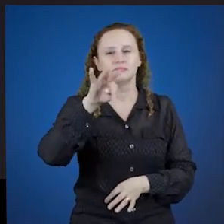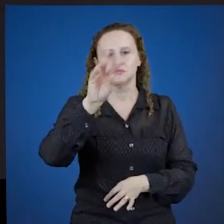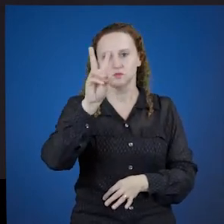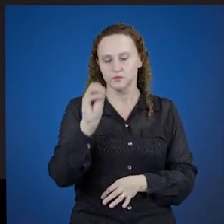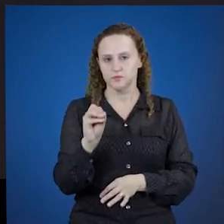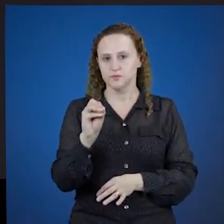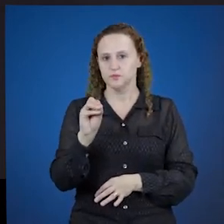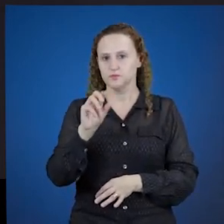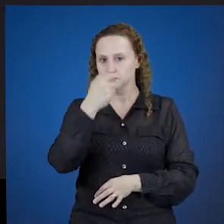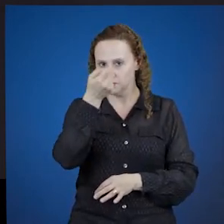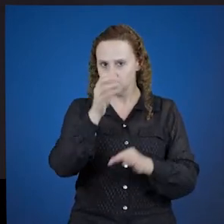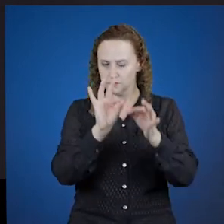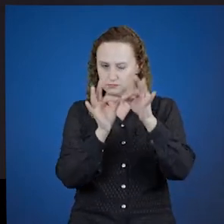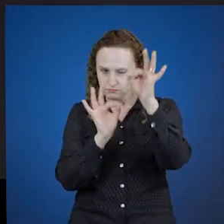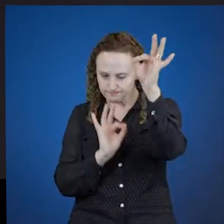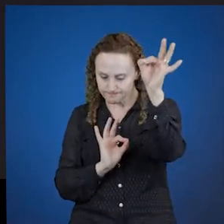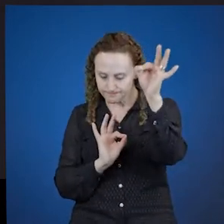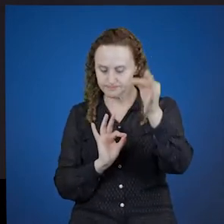Muito bem.